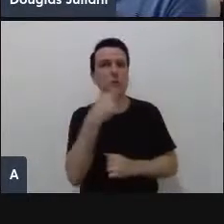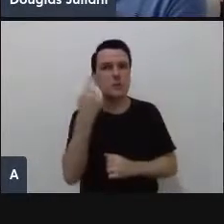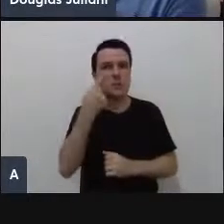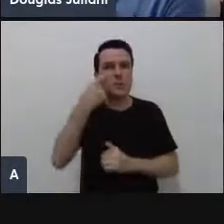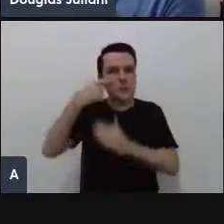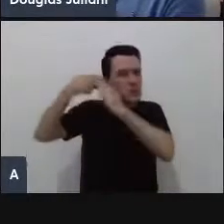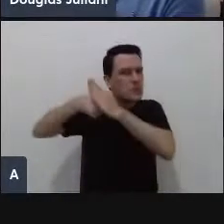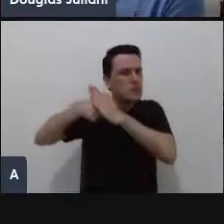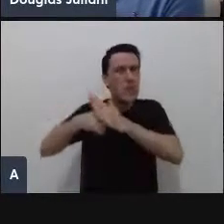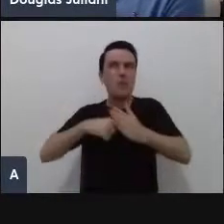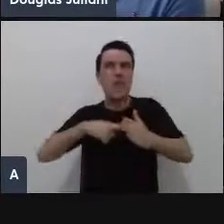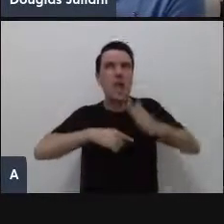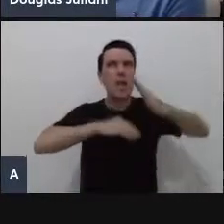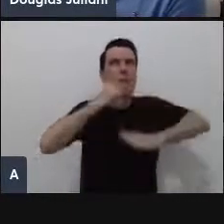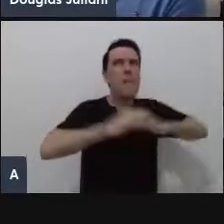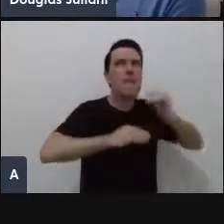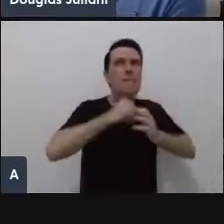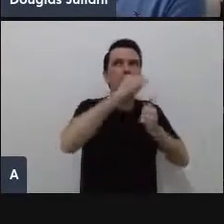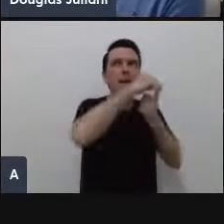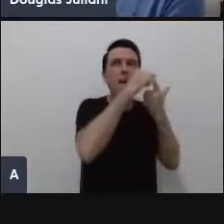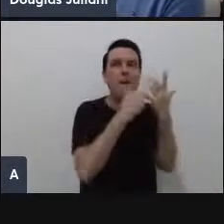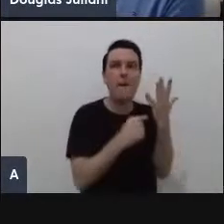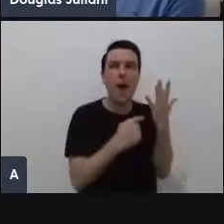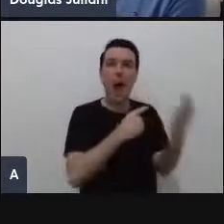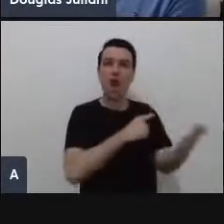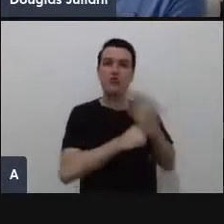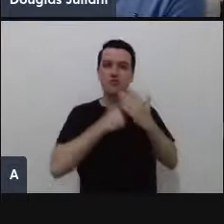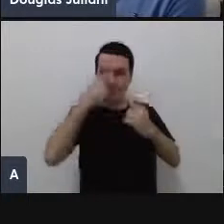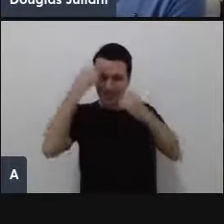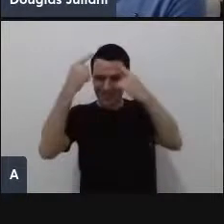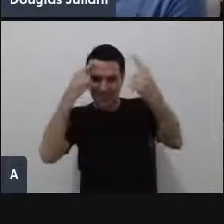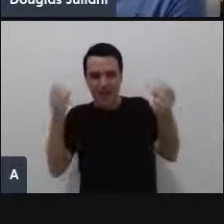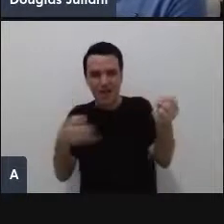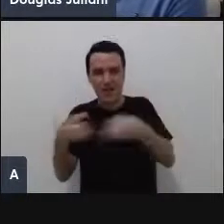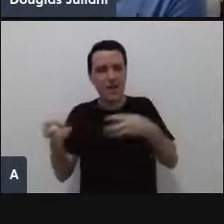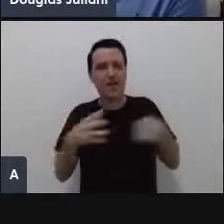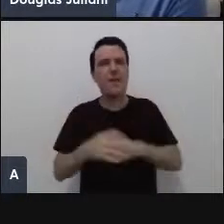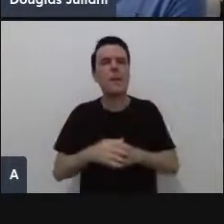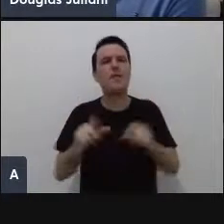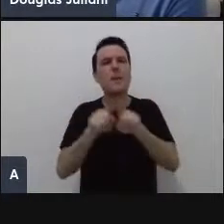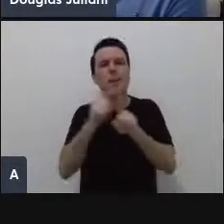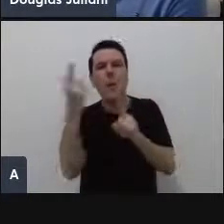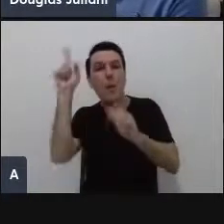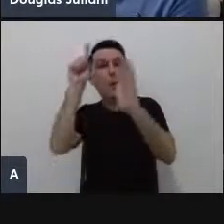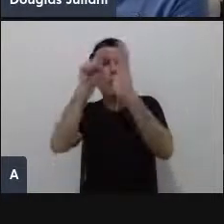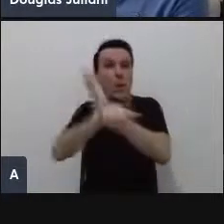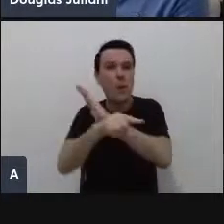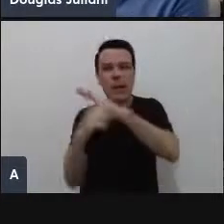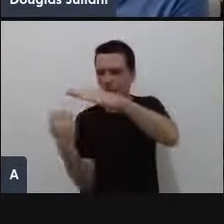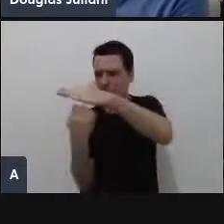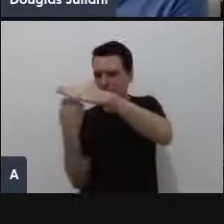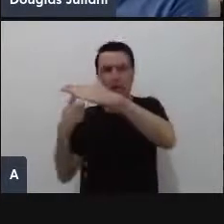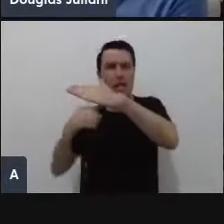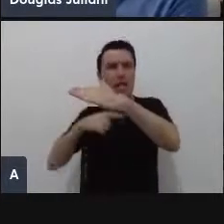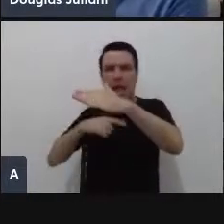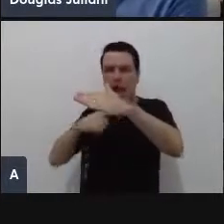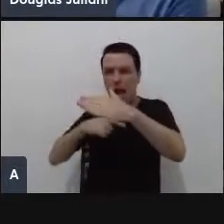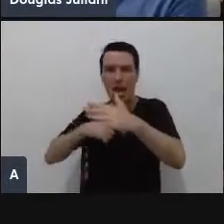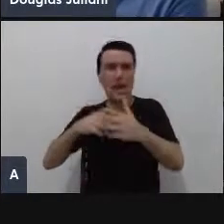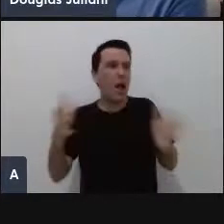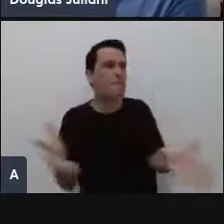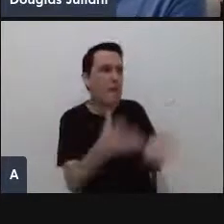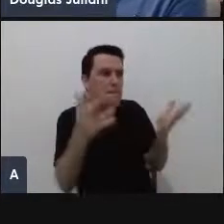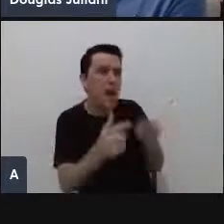talentos também para inovar. Outra pergunta importante, as empresas, elas estimulam e dão abertura para a gente usar essas múltiplas